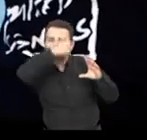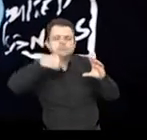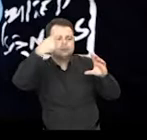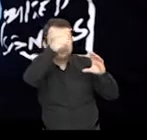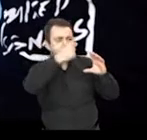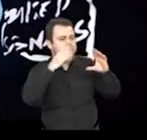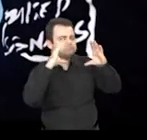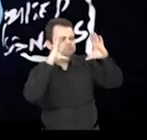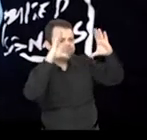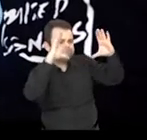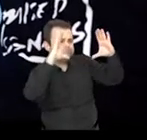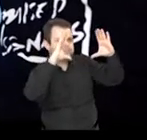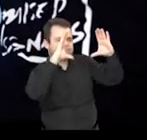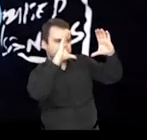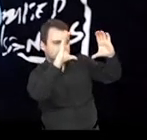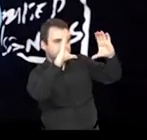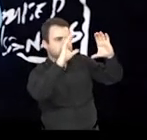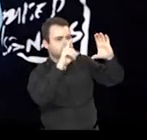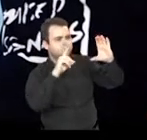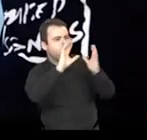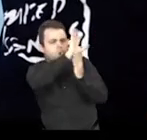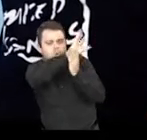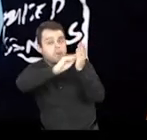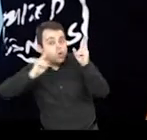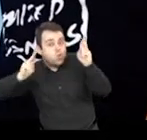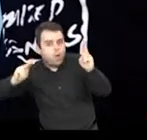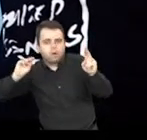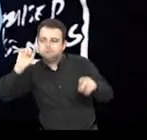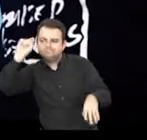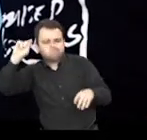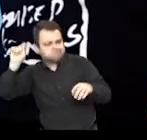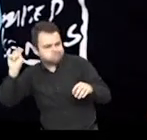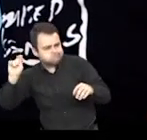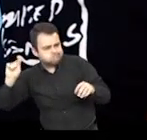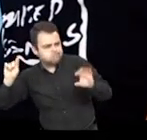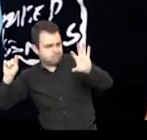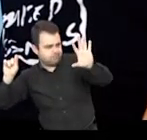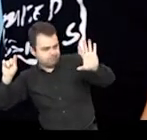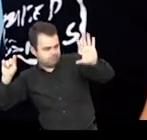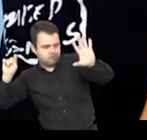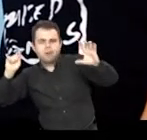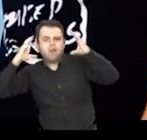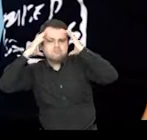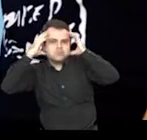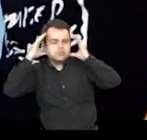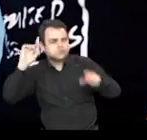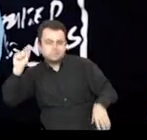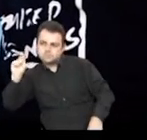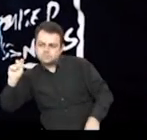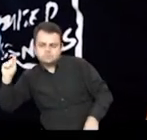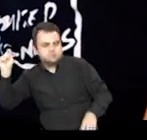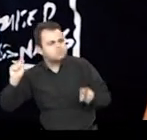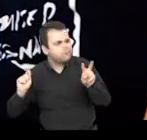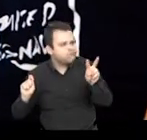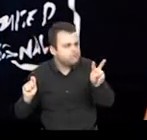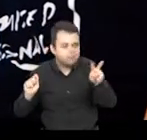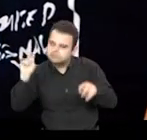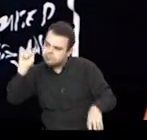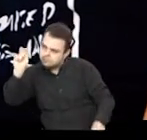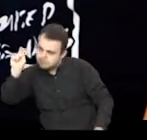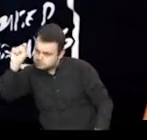Essa proporção deve ser mantida aqui. E aí você vai então observando e vai